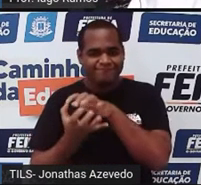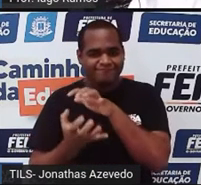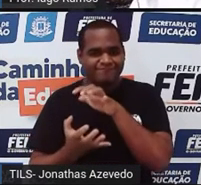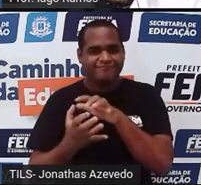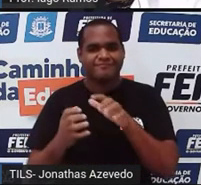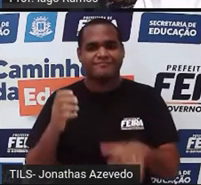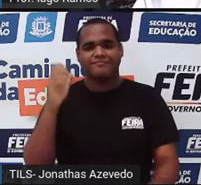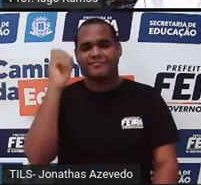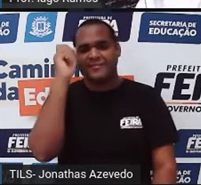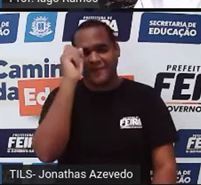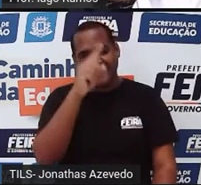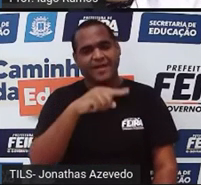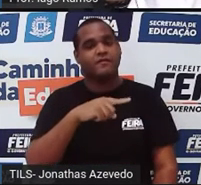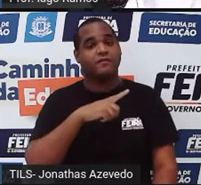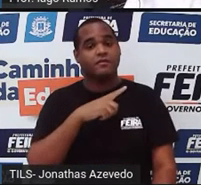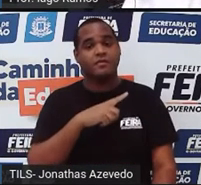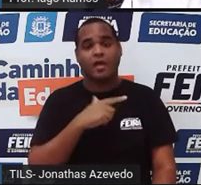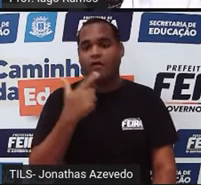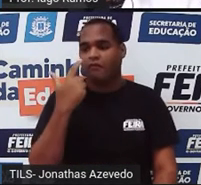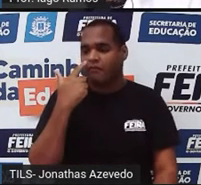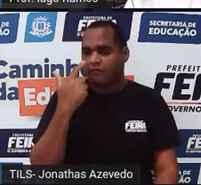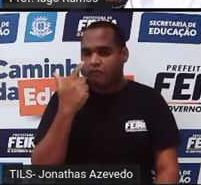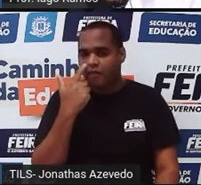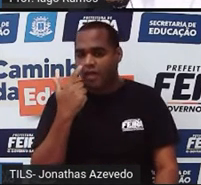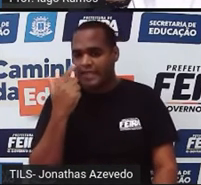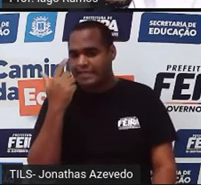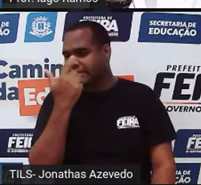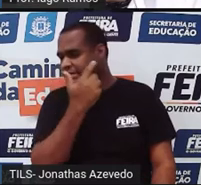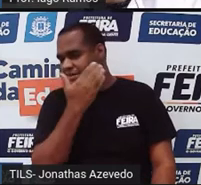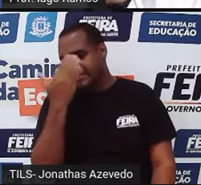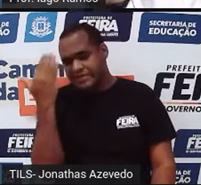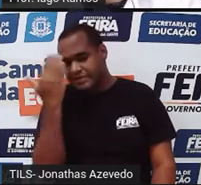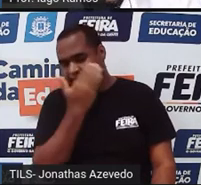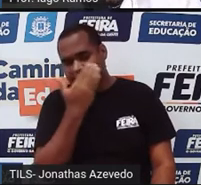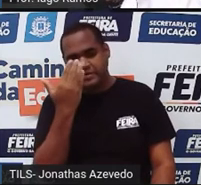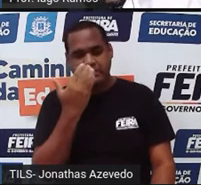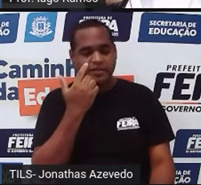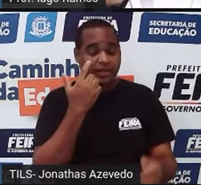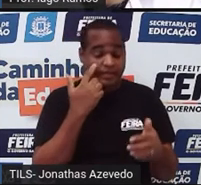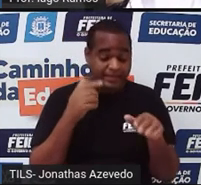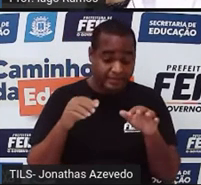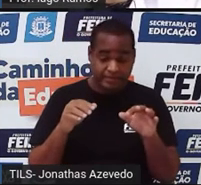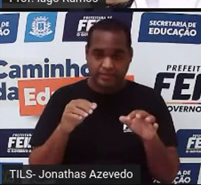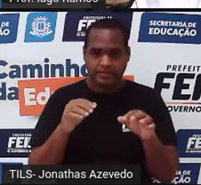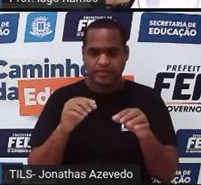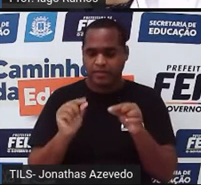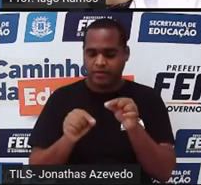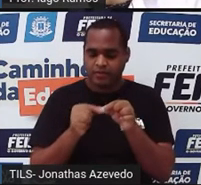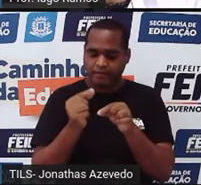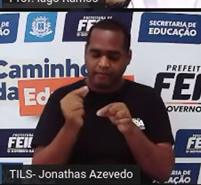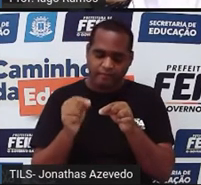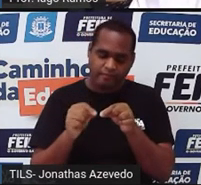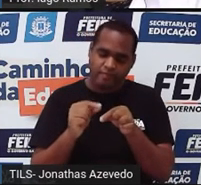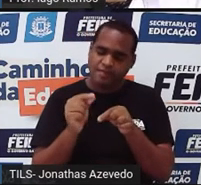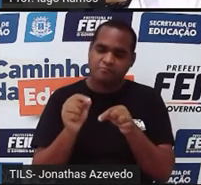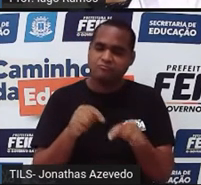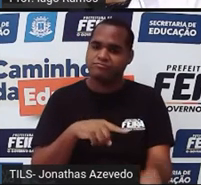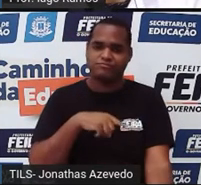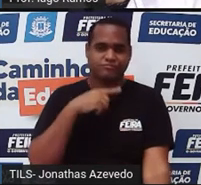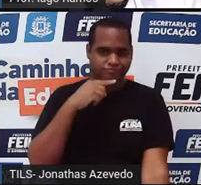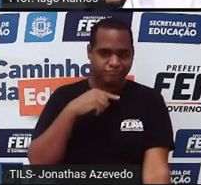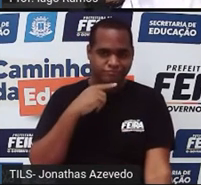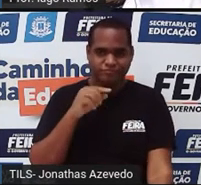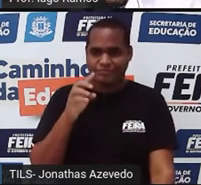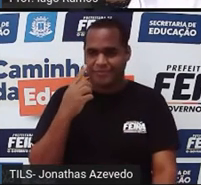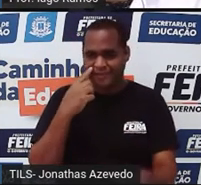dificuldades de visão e não conseguiam mais bordar. No tabuleiro representado